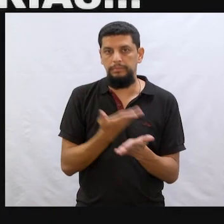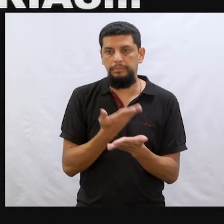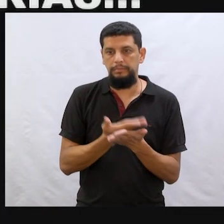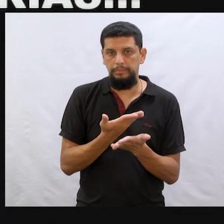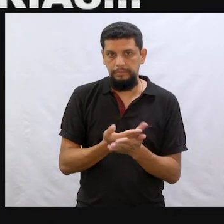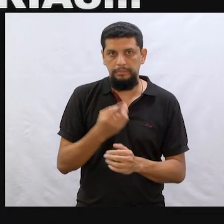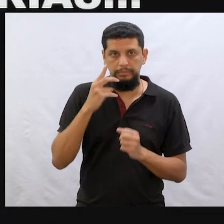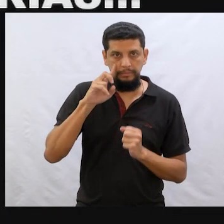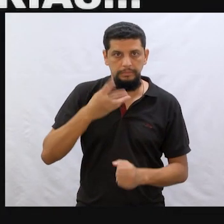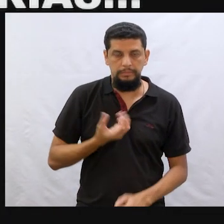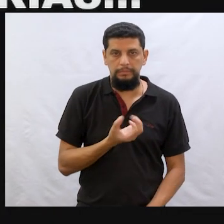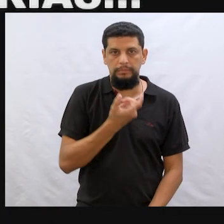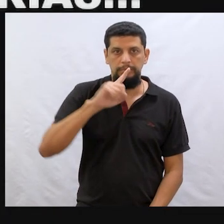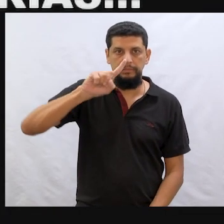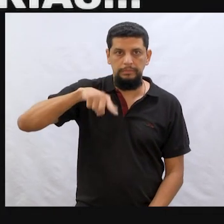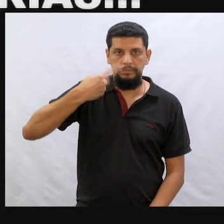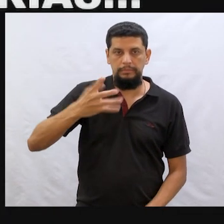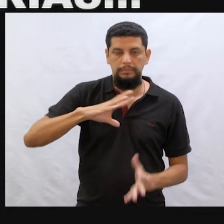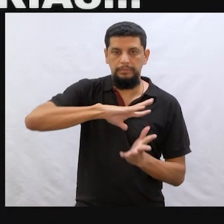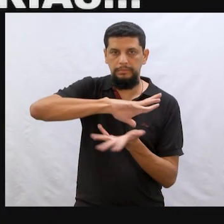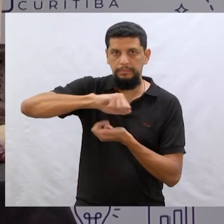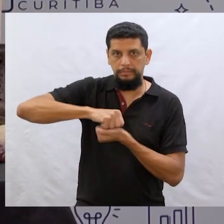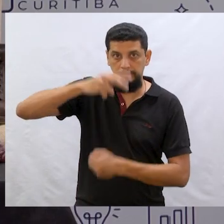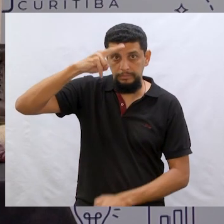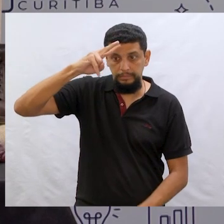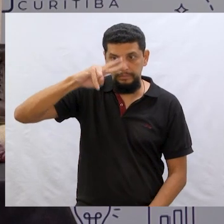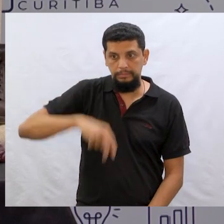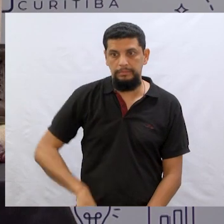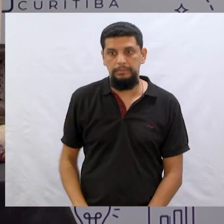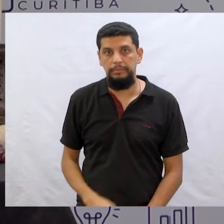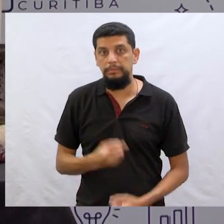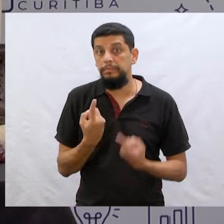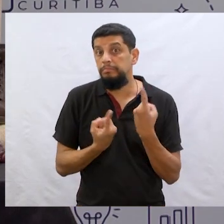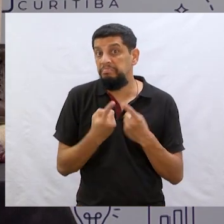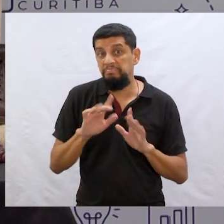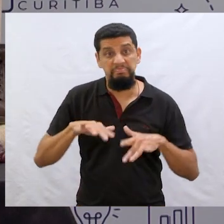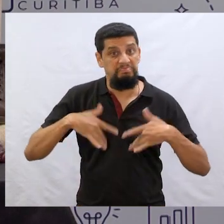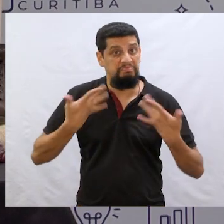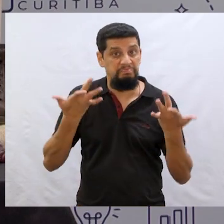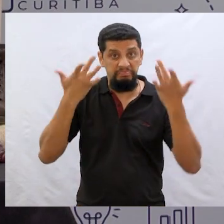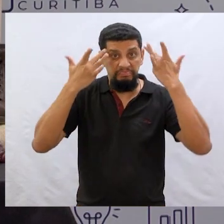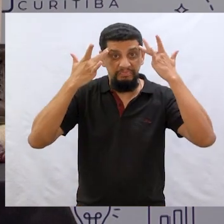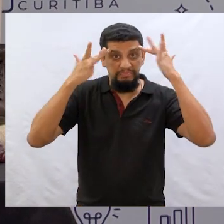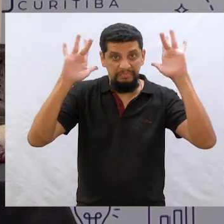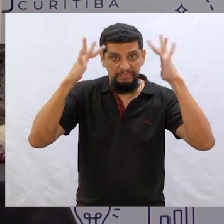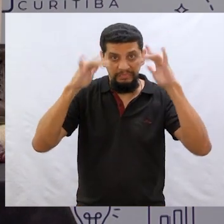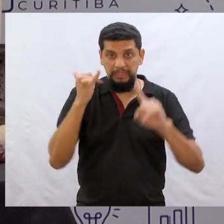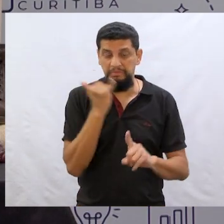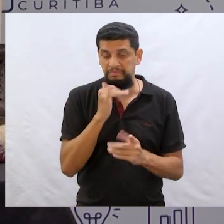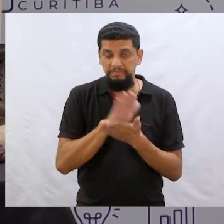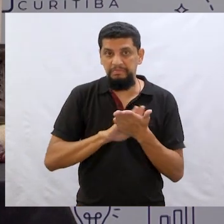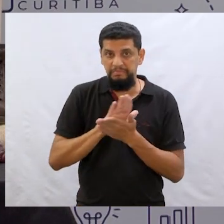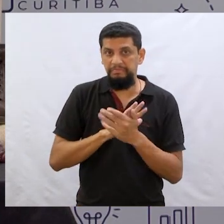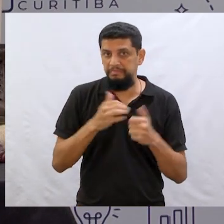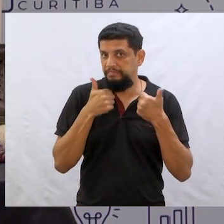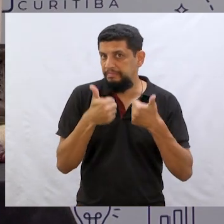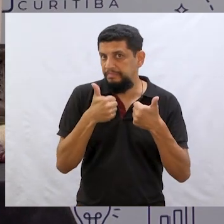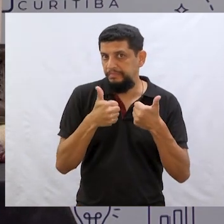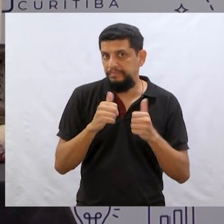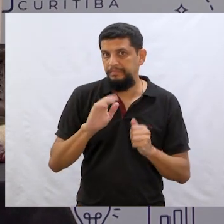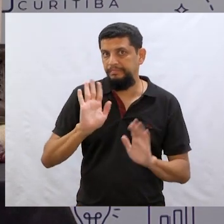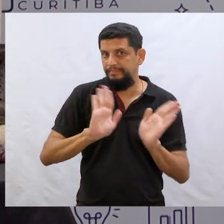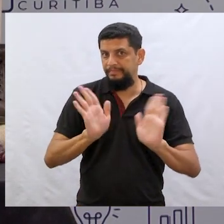aula que nós vamos viajar para outro mundo de histórias. Qual mundo será que vai ser? Também não sei e não vou te contar. Tá bom?